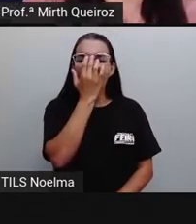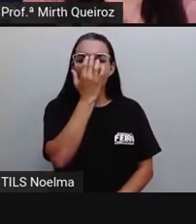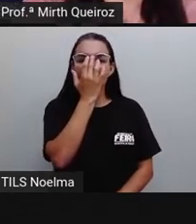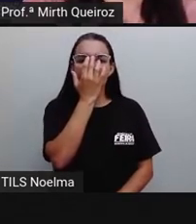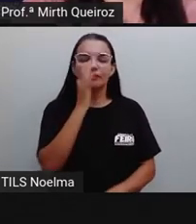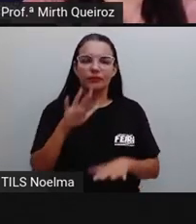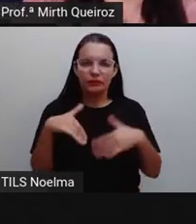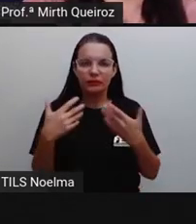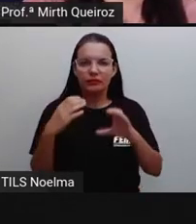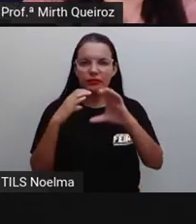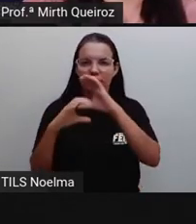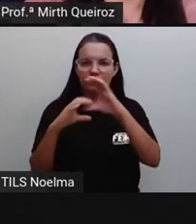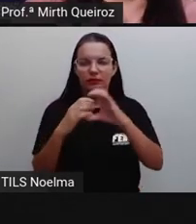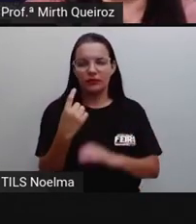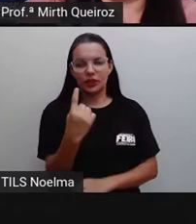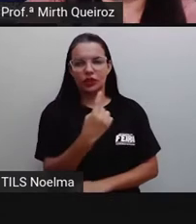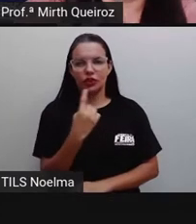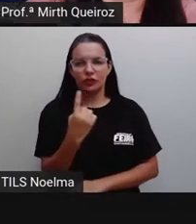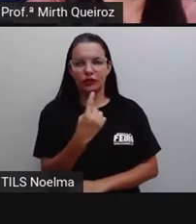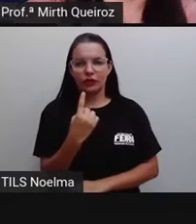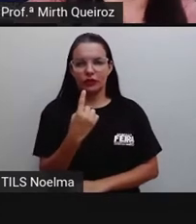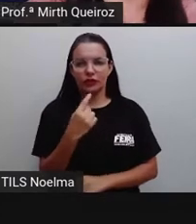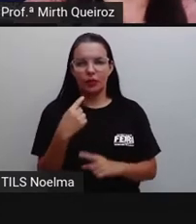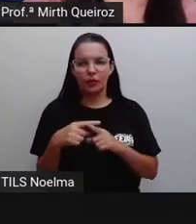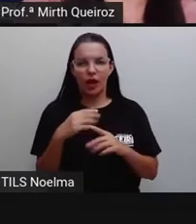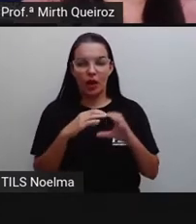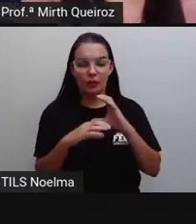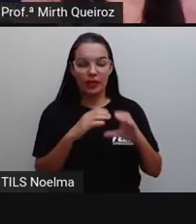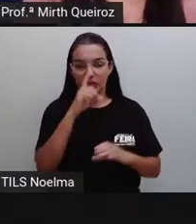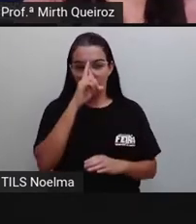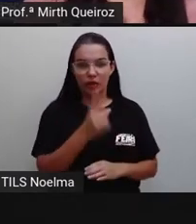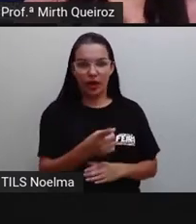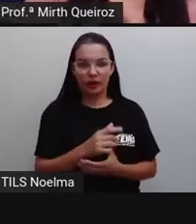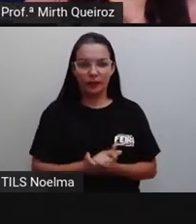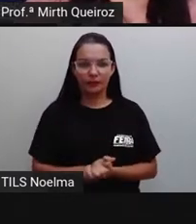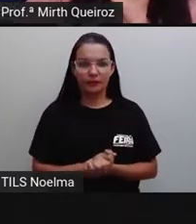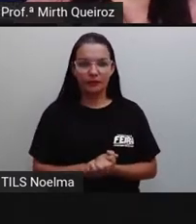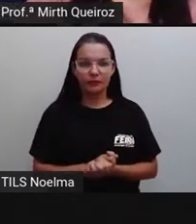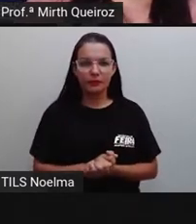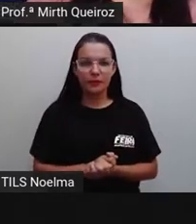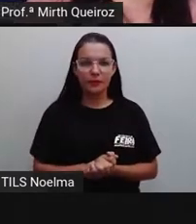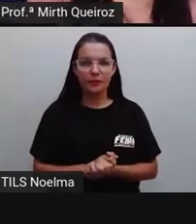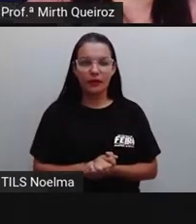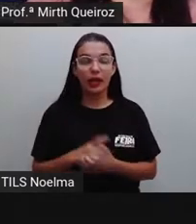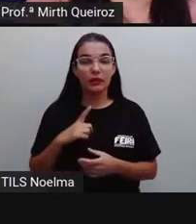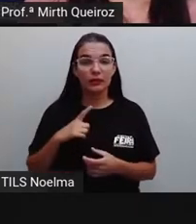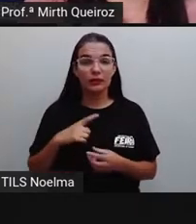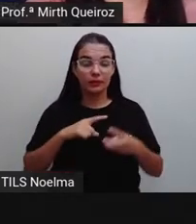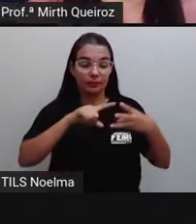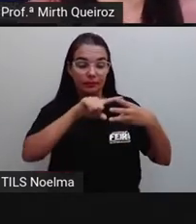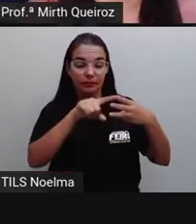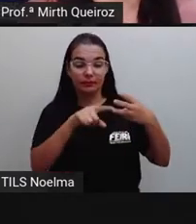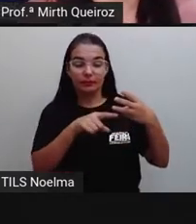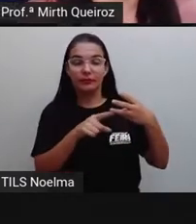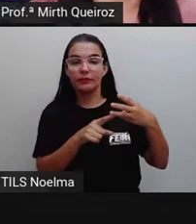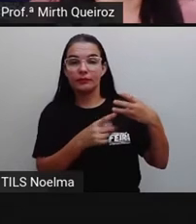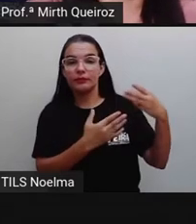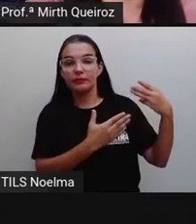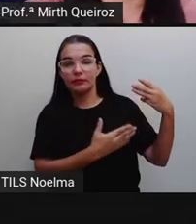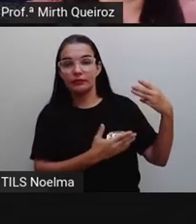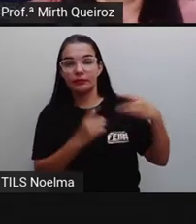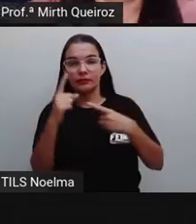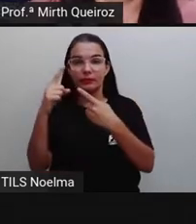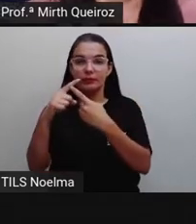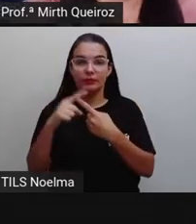onde a comunicação é direta. E por seu contexto de circulação, as cartas, elas podem